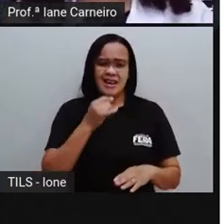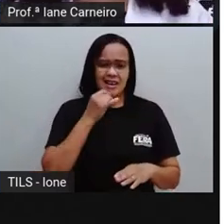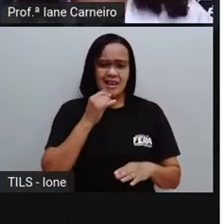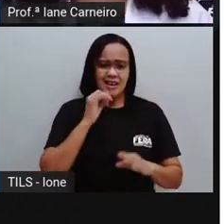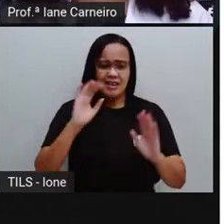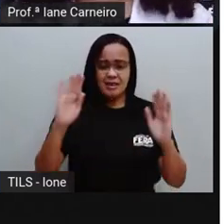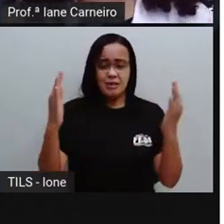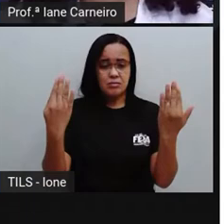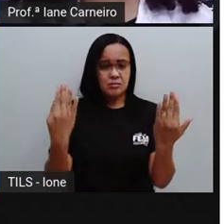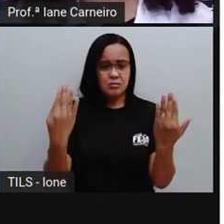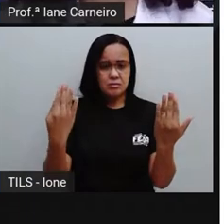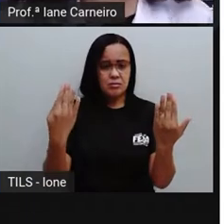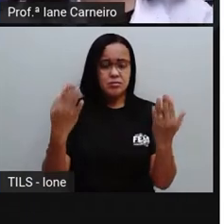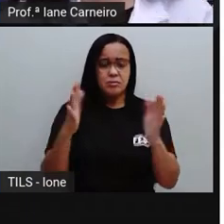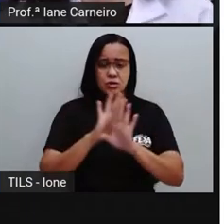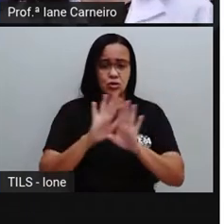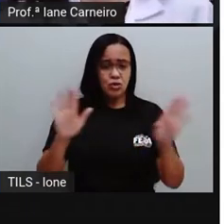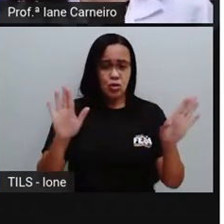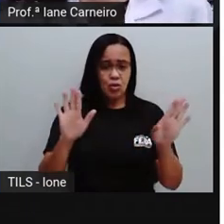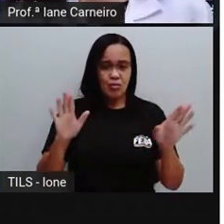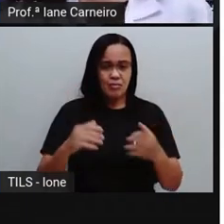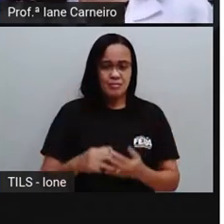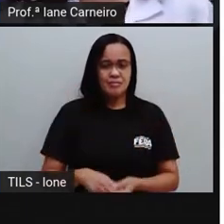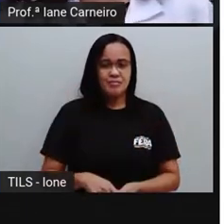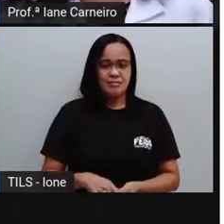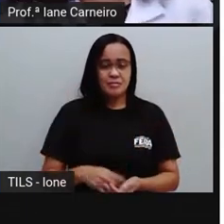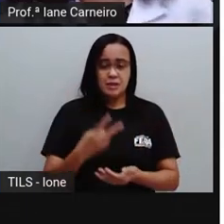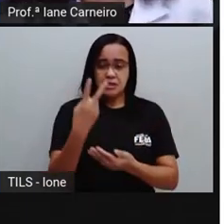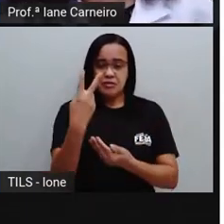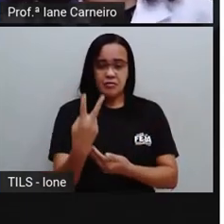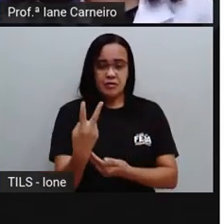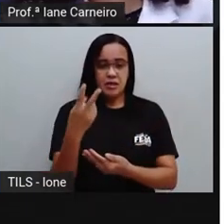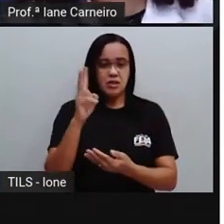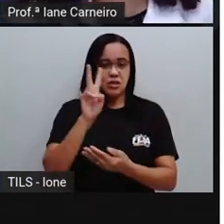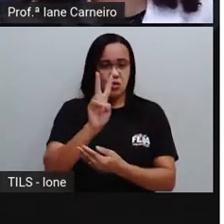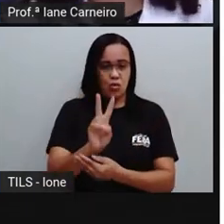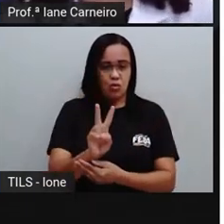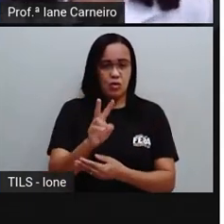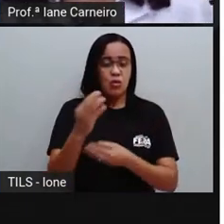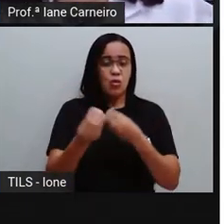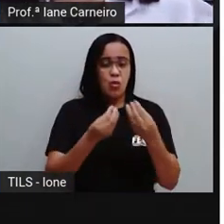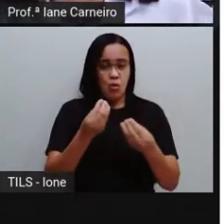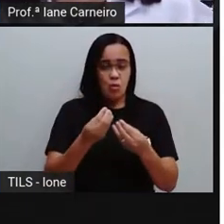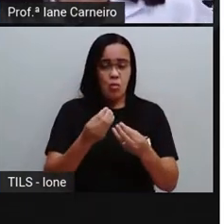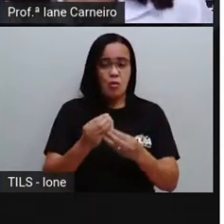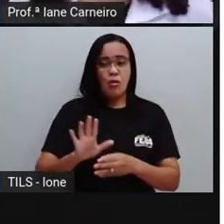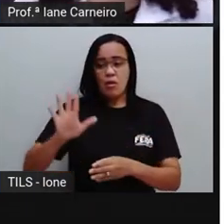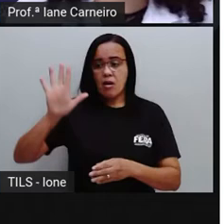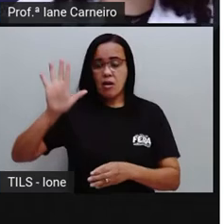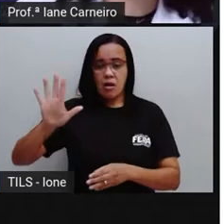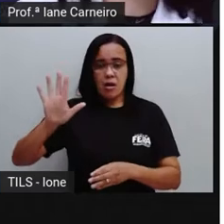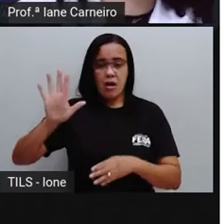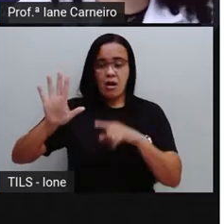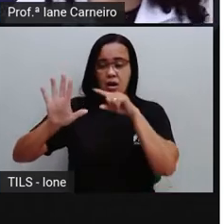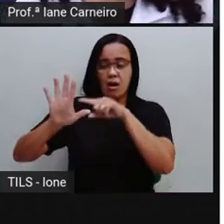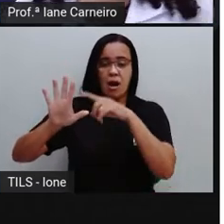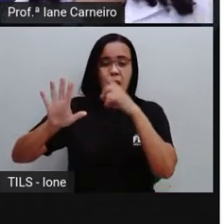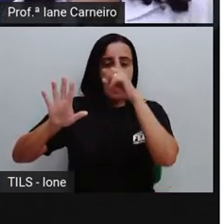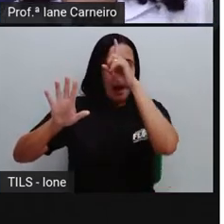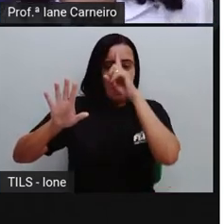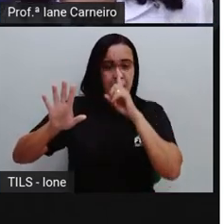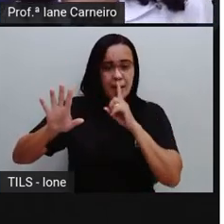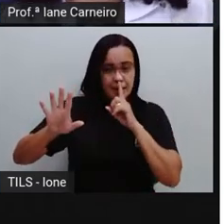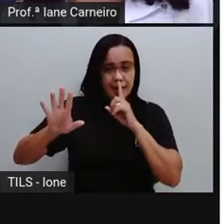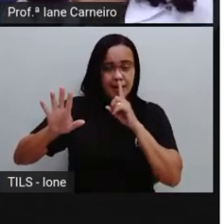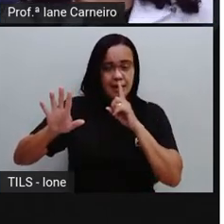Então, essa luva aqui, a luva amarela, vai ser sempre a mão direita. E a luva rosa